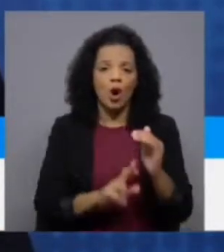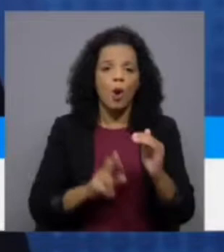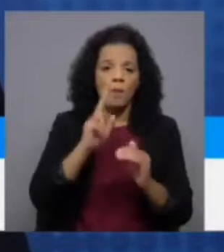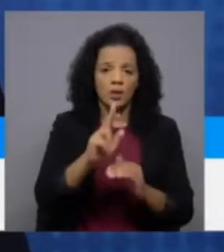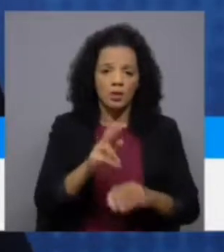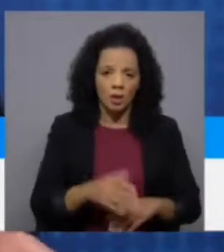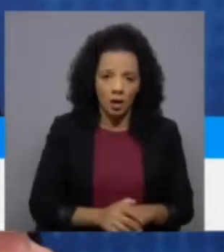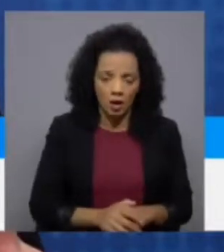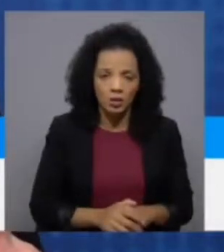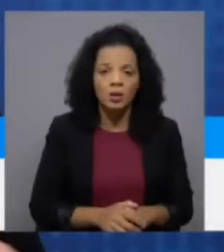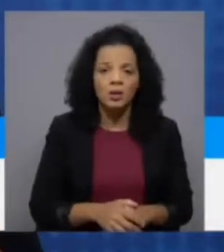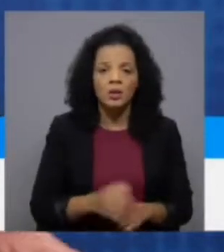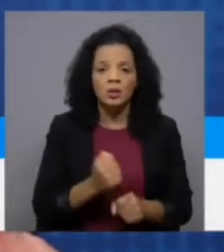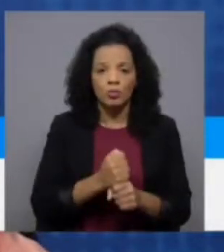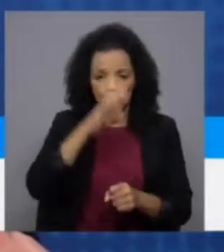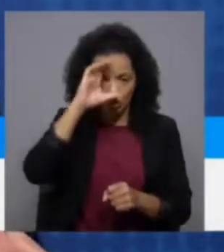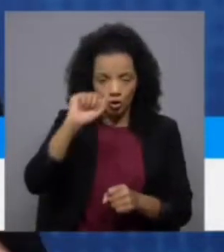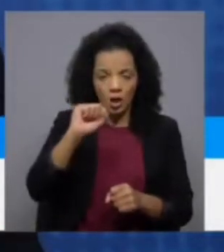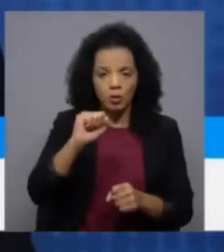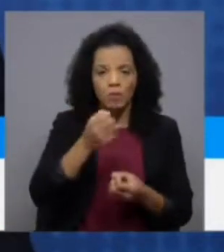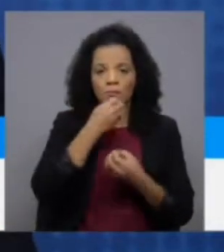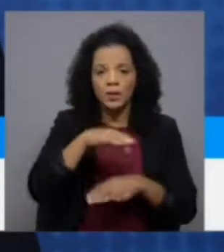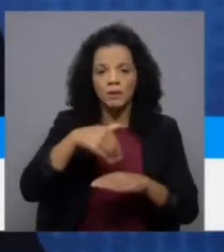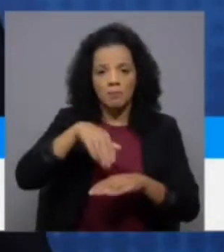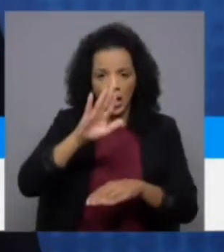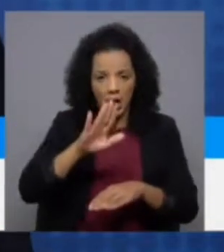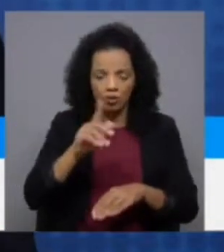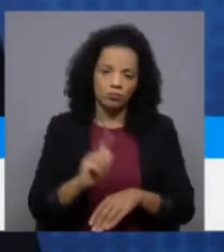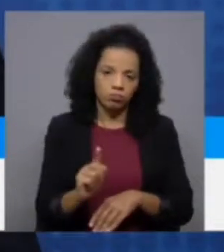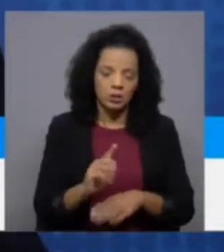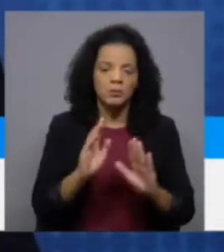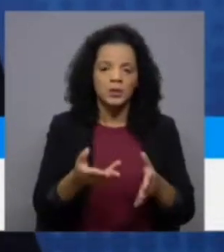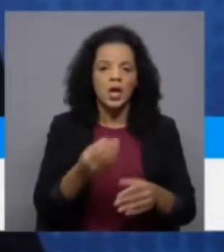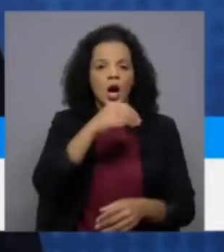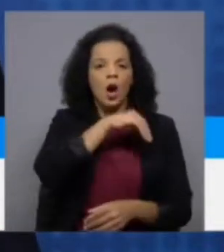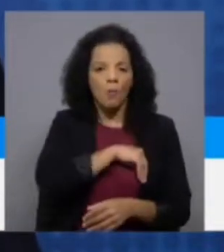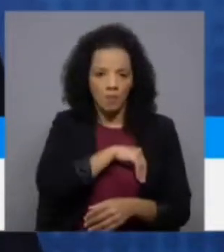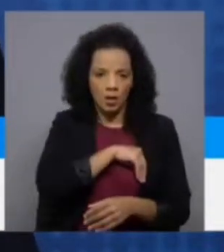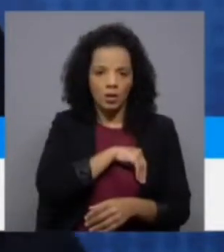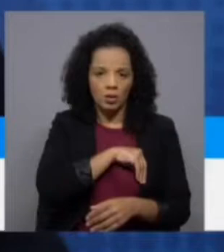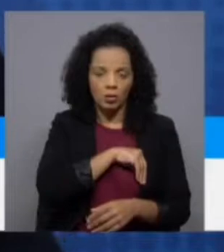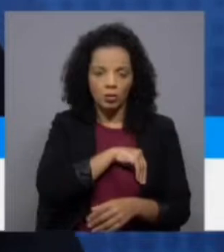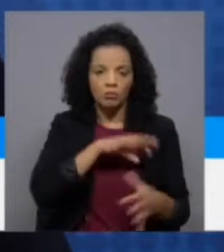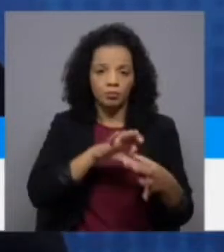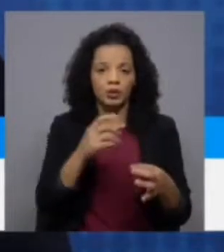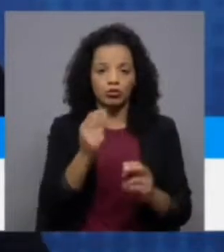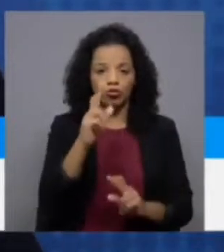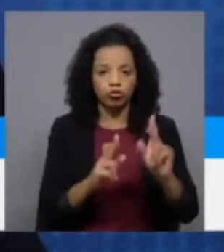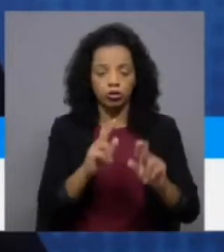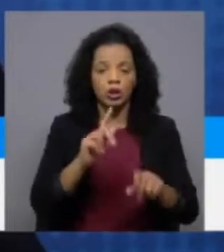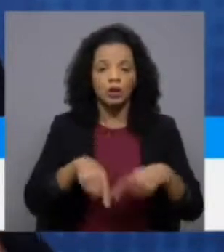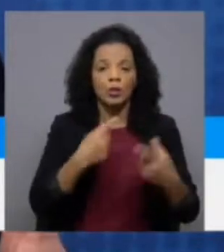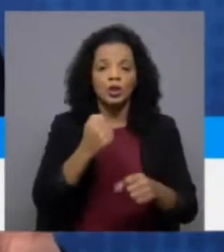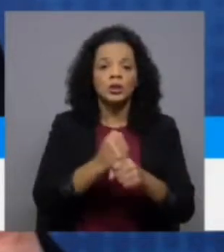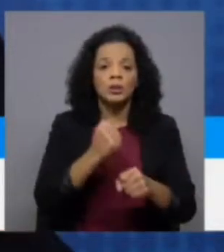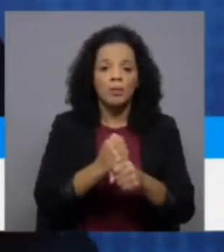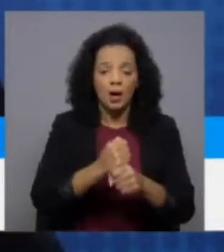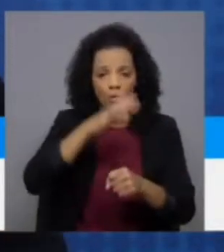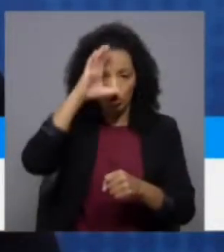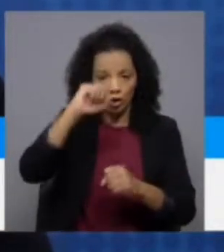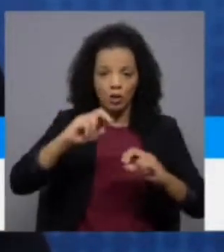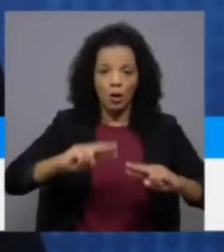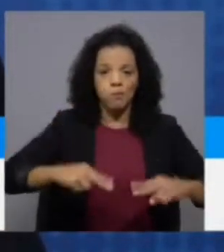os funcionários públicos a perder mais por dentro do que comprar ainda. Portanto, têm de ter um aumento, pelo menos a inflação. Depois há as carreiras na função pública, muitas vezes